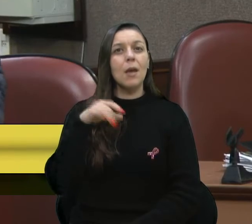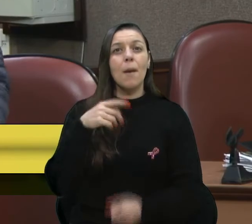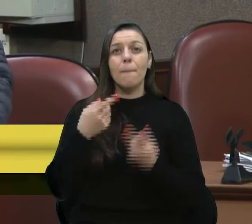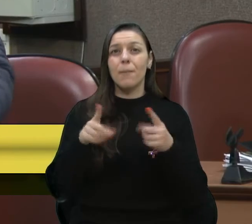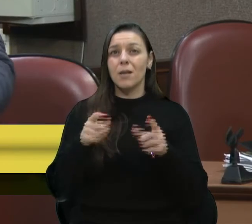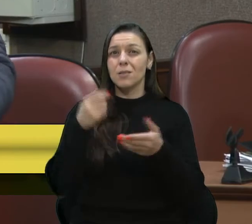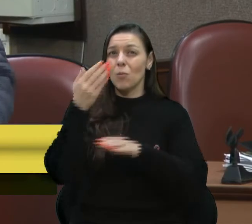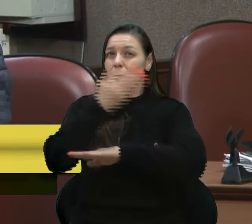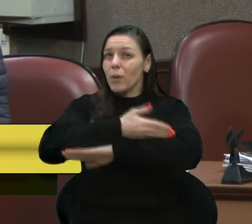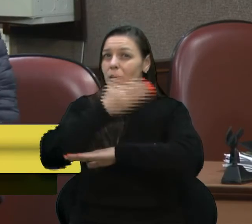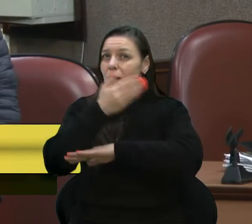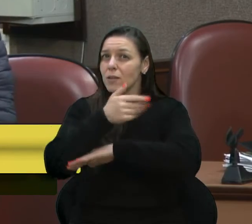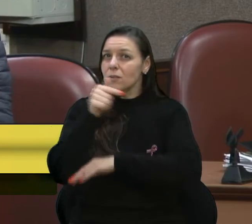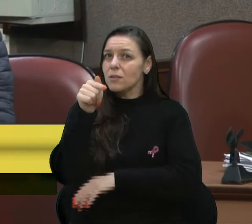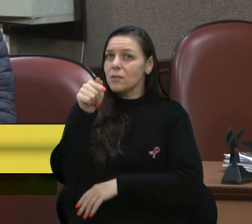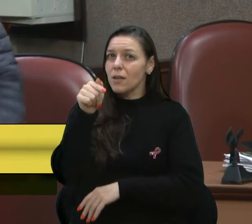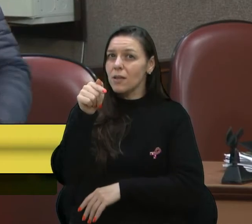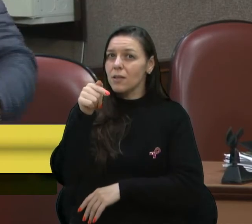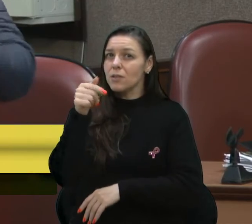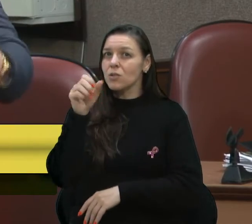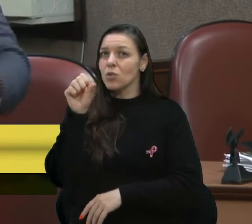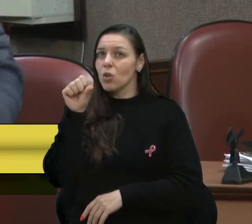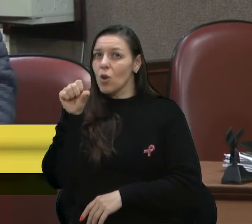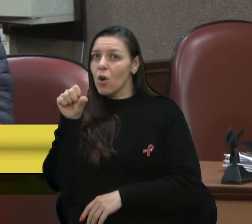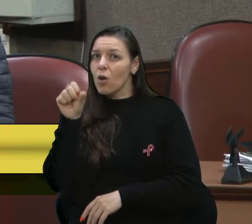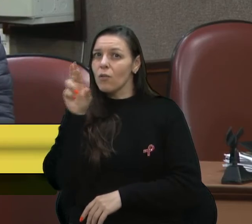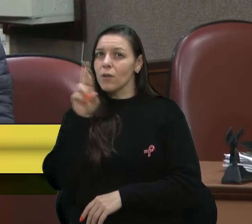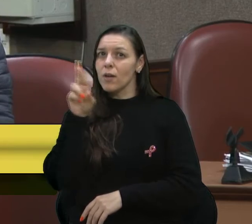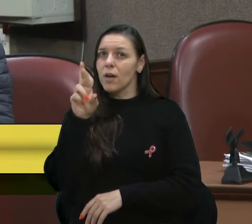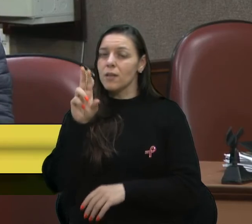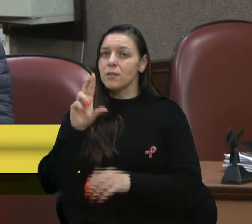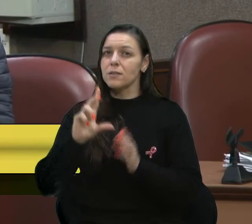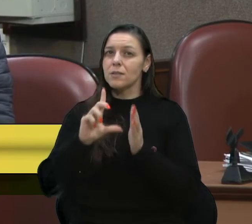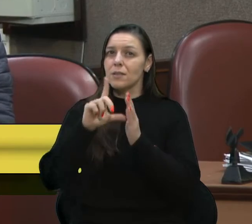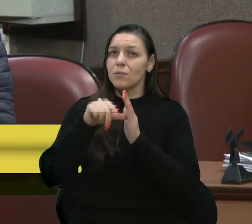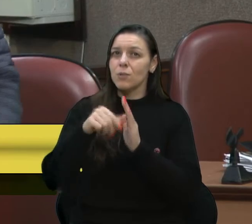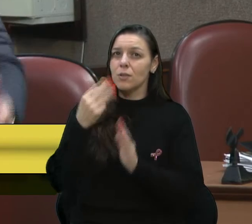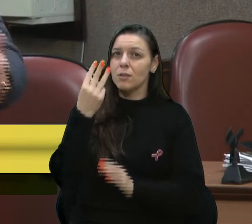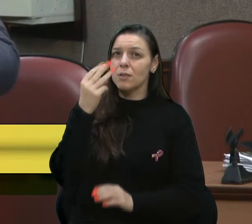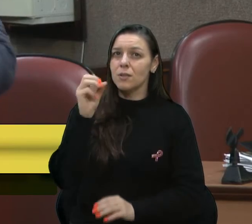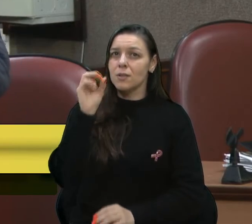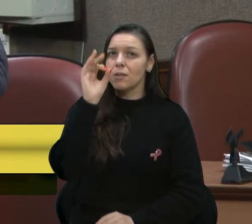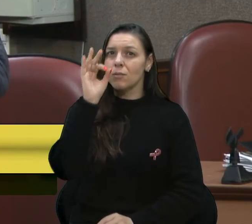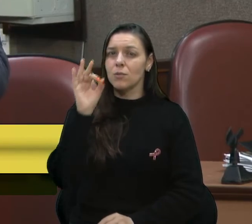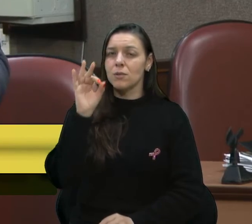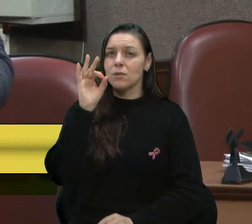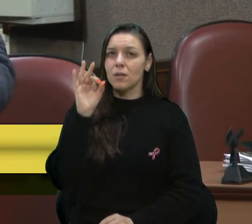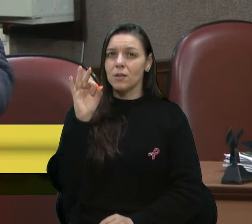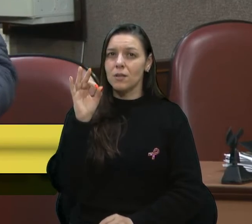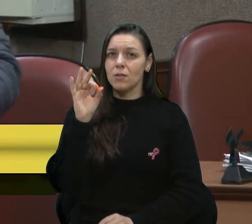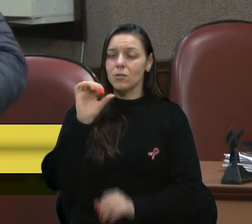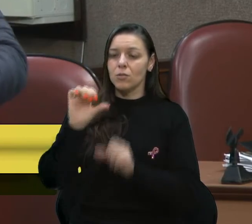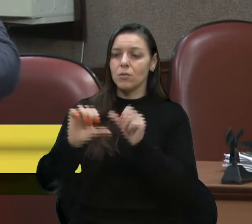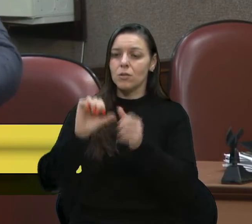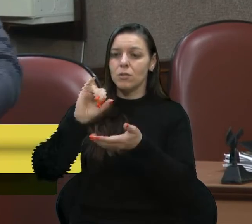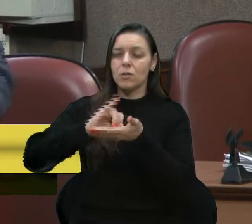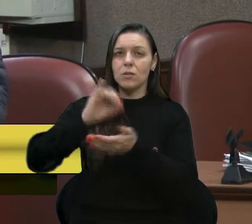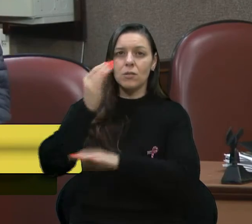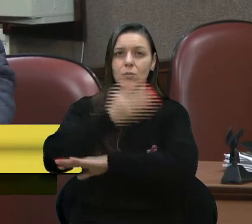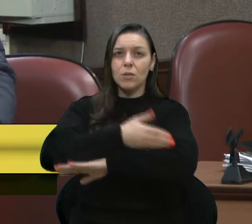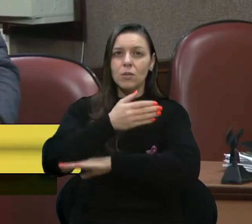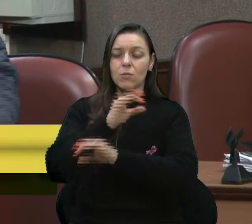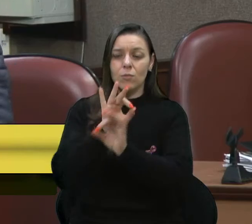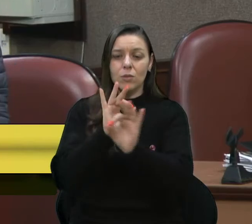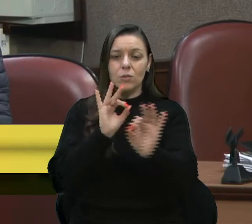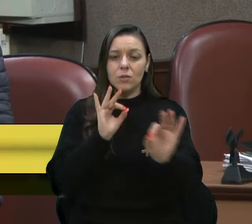de R$ 7,00 a R$,00 e posterior mais 30%, trocando as praças de pedágio para uma distância